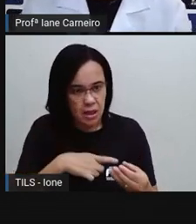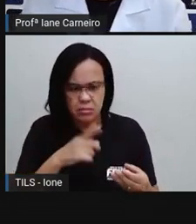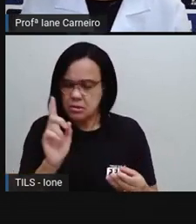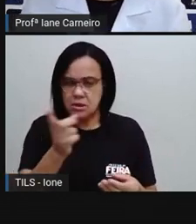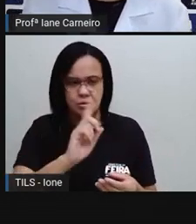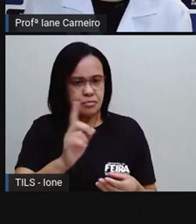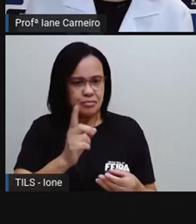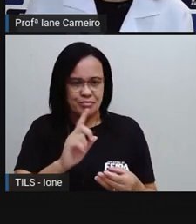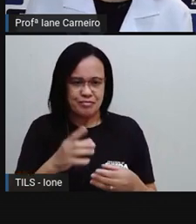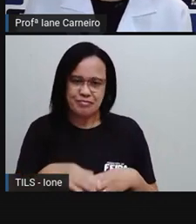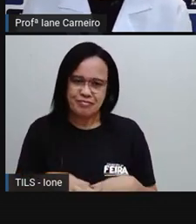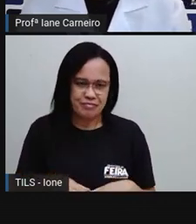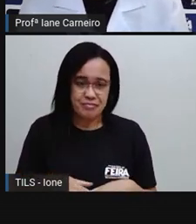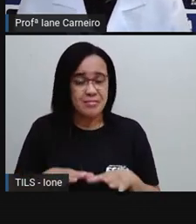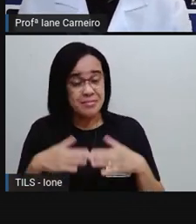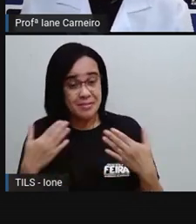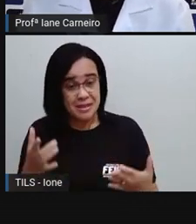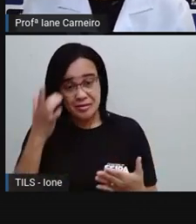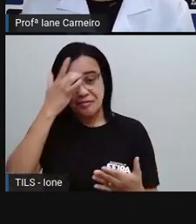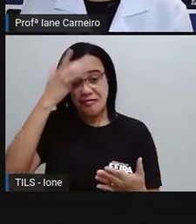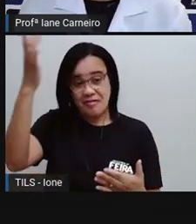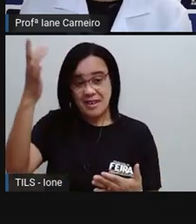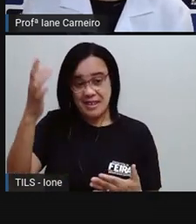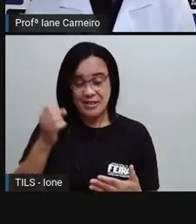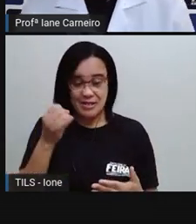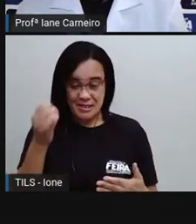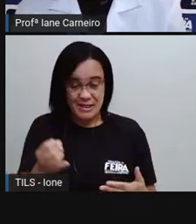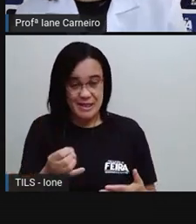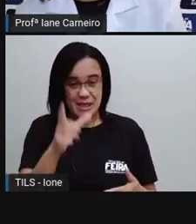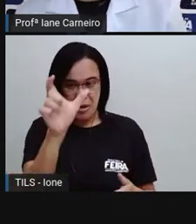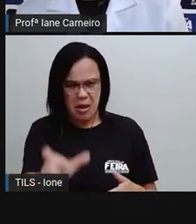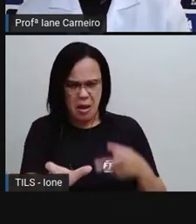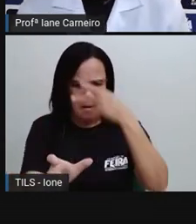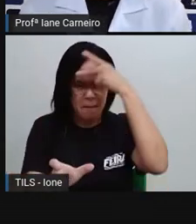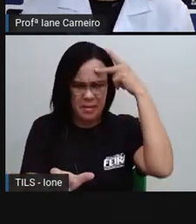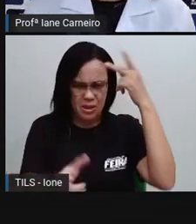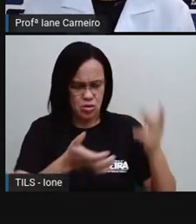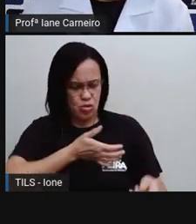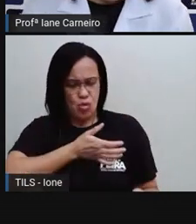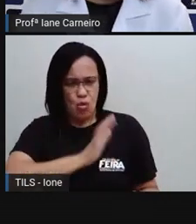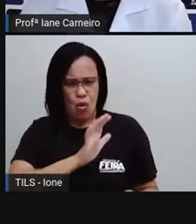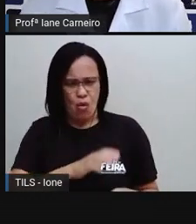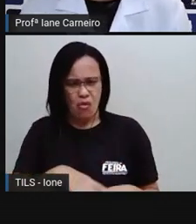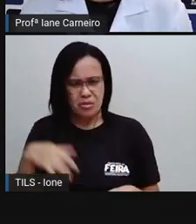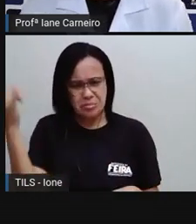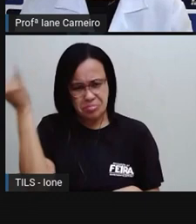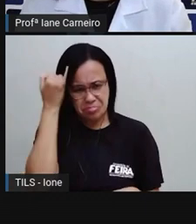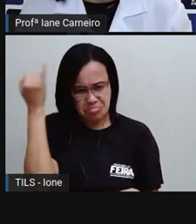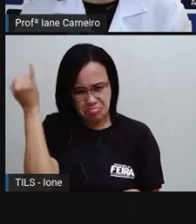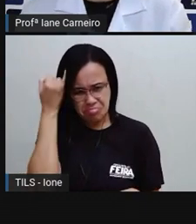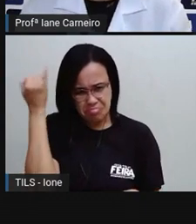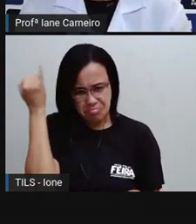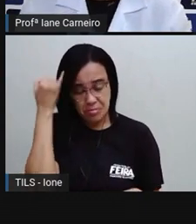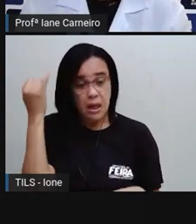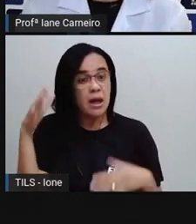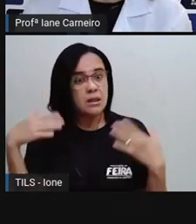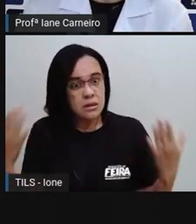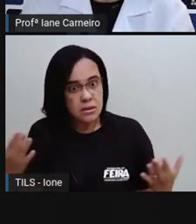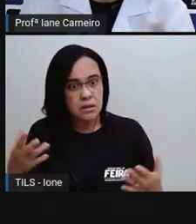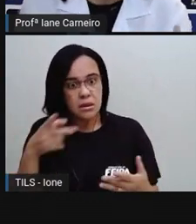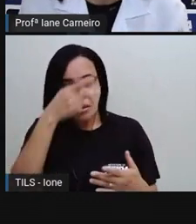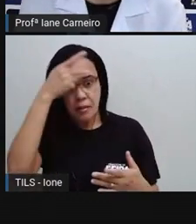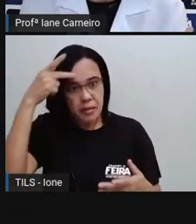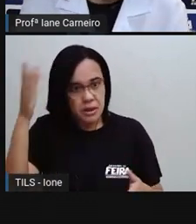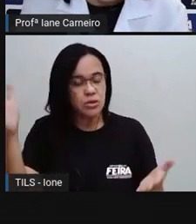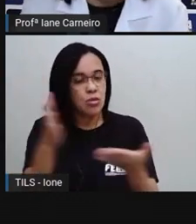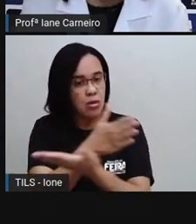gosta de beber água. Ah, pró, eu não gosto não, eu tenho preguiça de beber água. Tem gente que tem preguiça de beber água, né? E